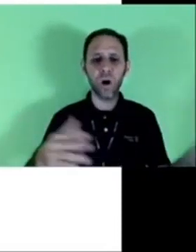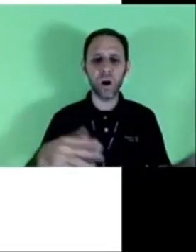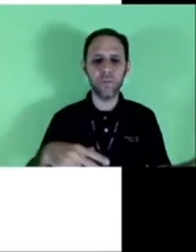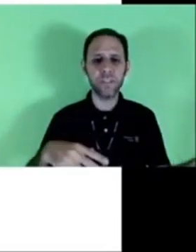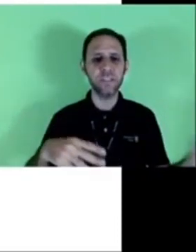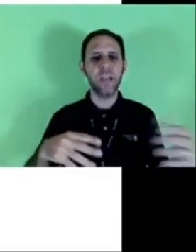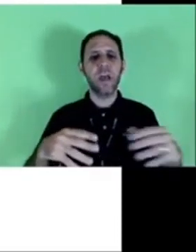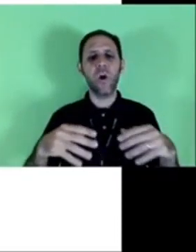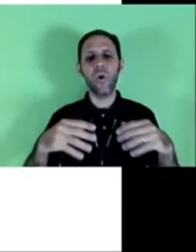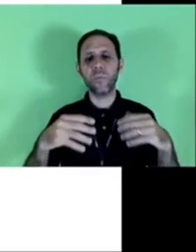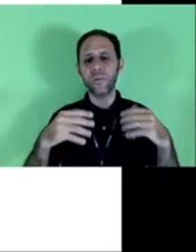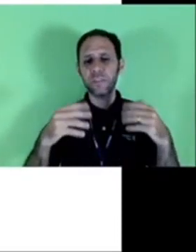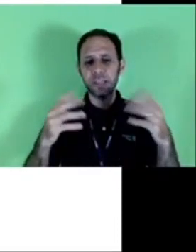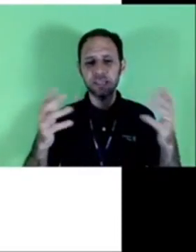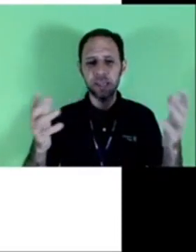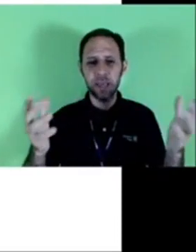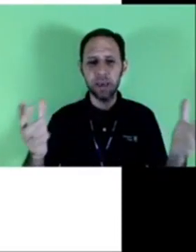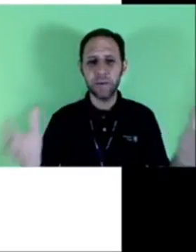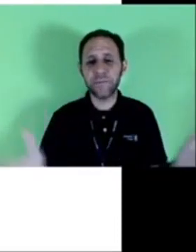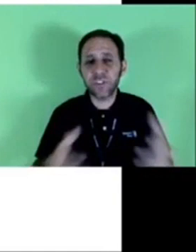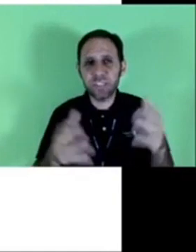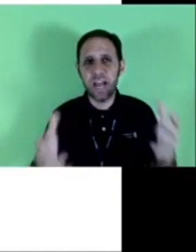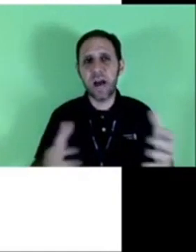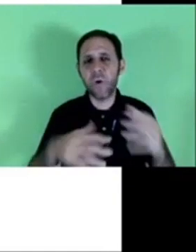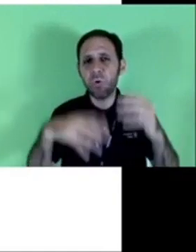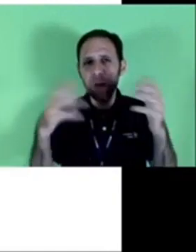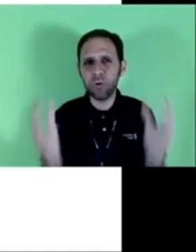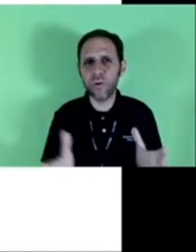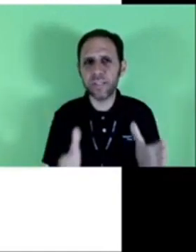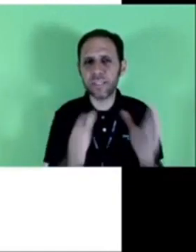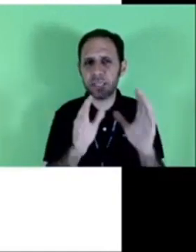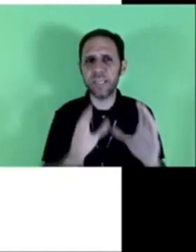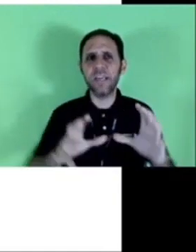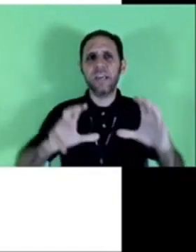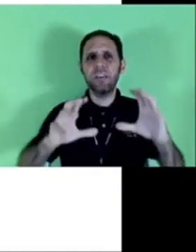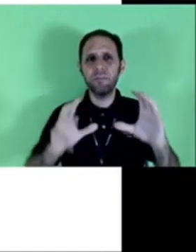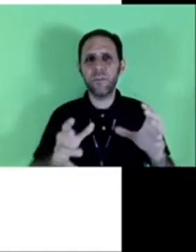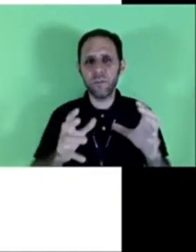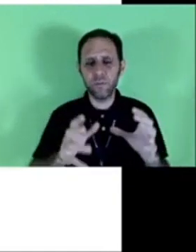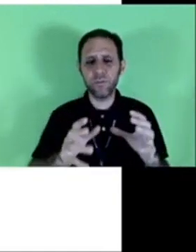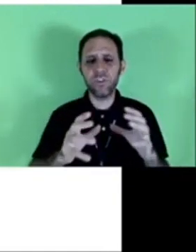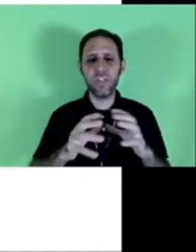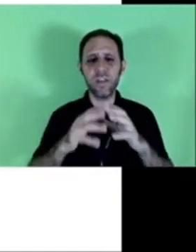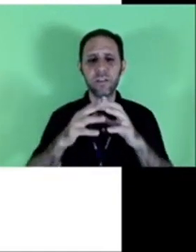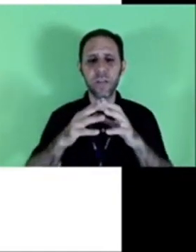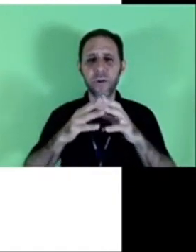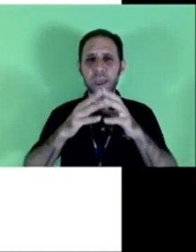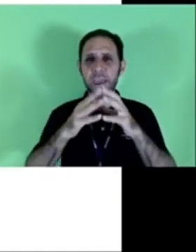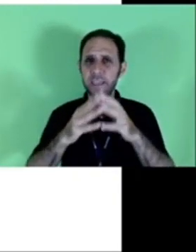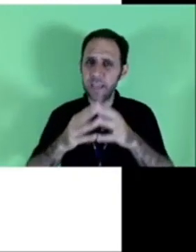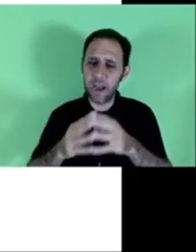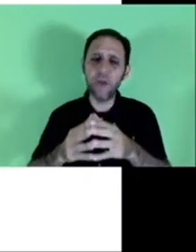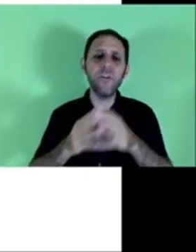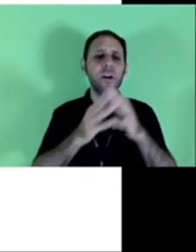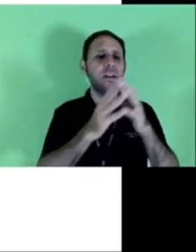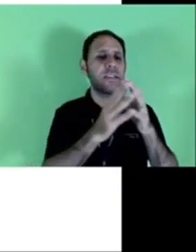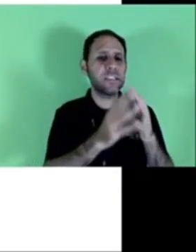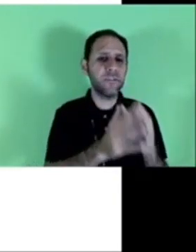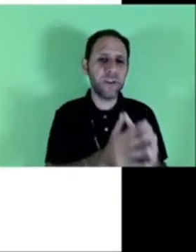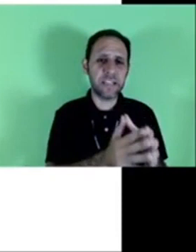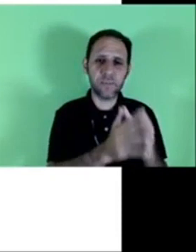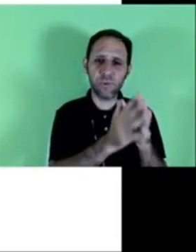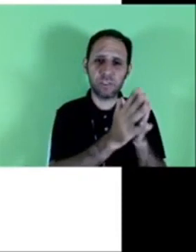venda de imóveis, ou providência social, alguma coisa que envolva muito dinheiro, então é ideal